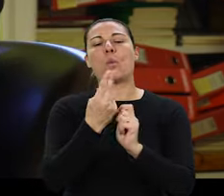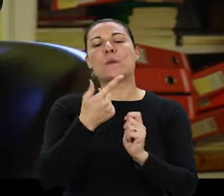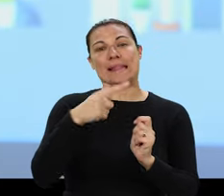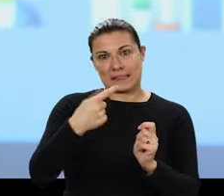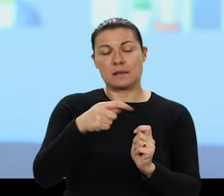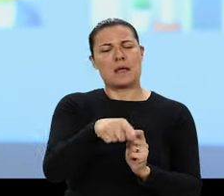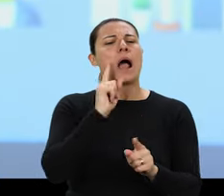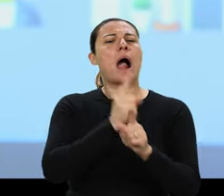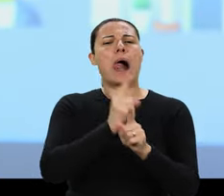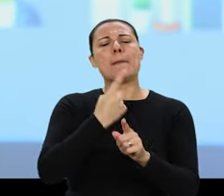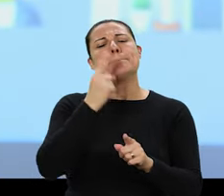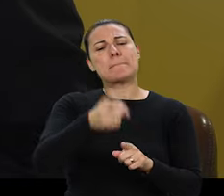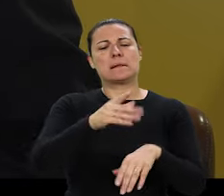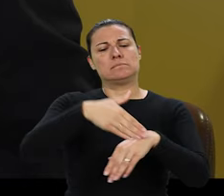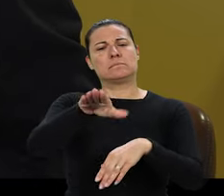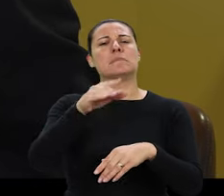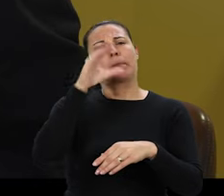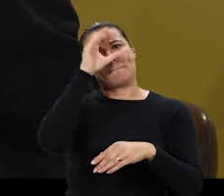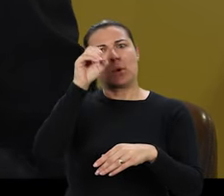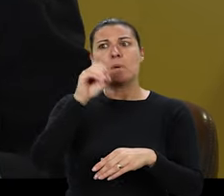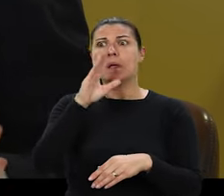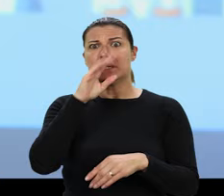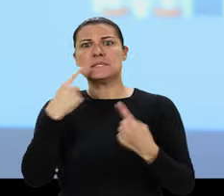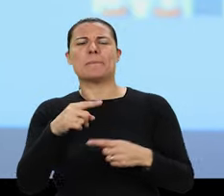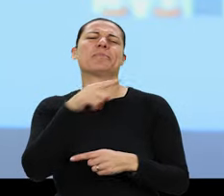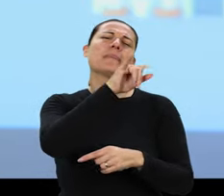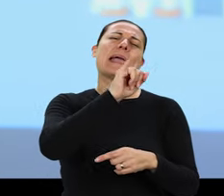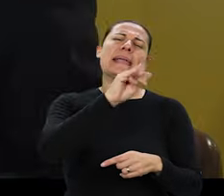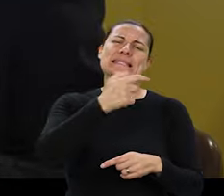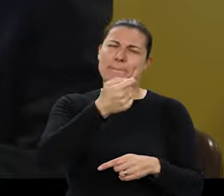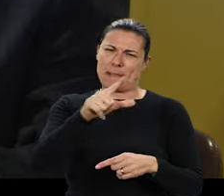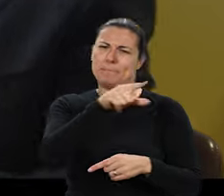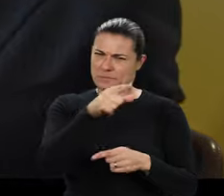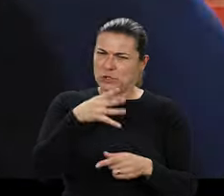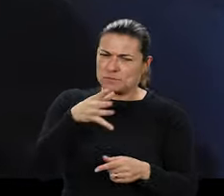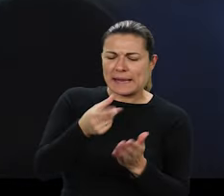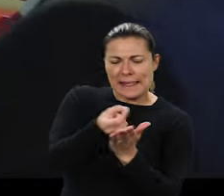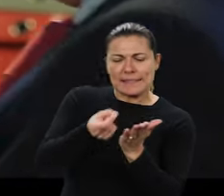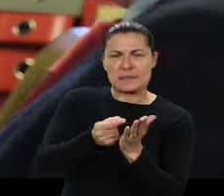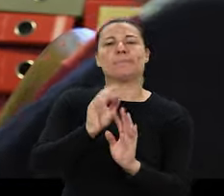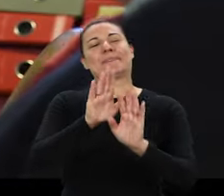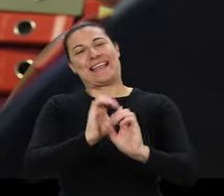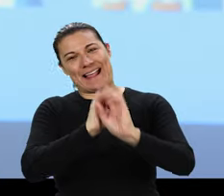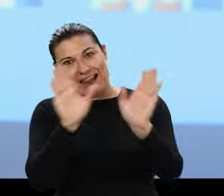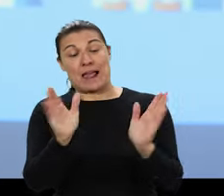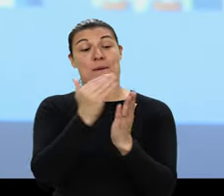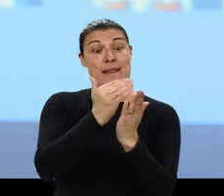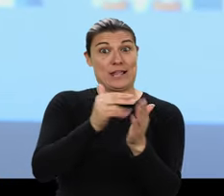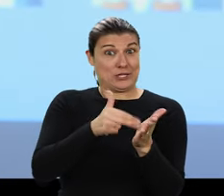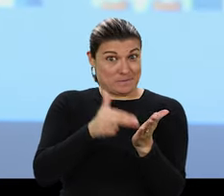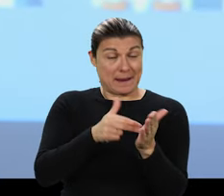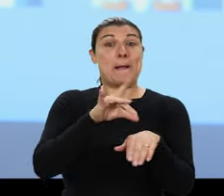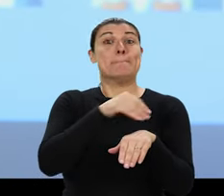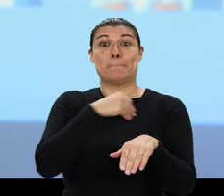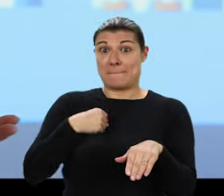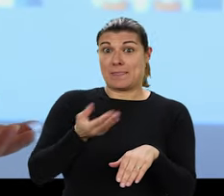aos clientes, e mandamos de volta para o público. Sim, douleta. Oh, Isabel, faz-lhe um desenho. É claro, que